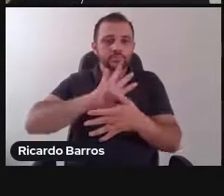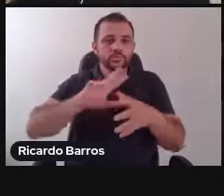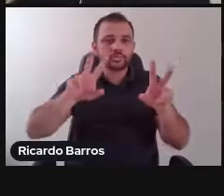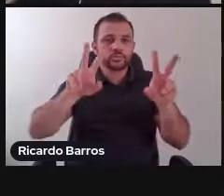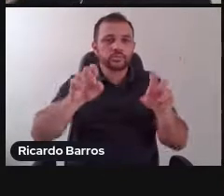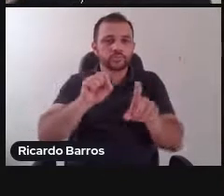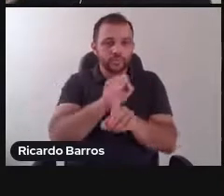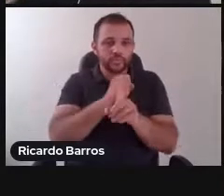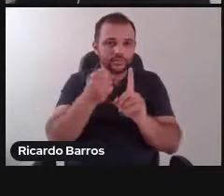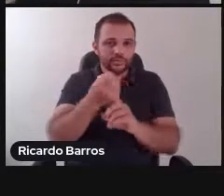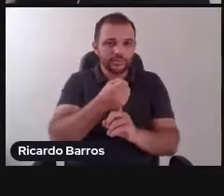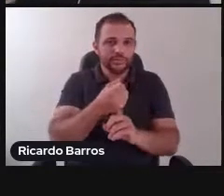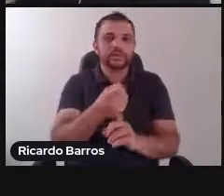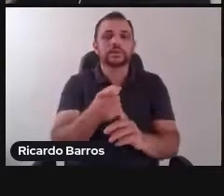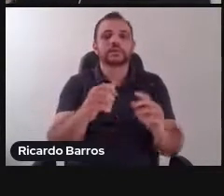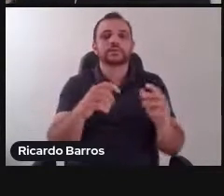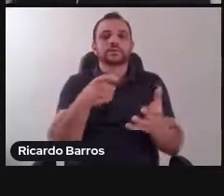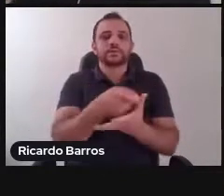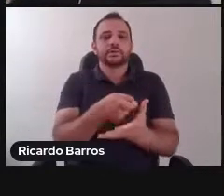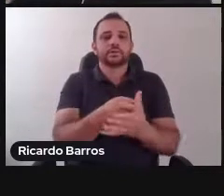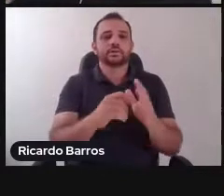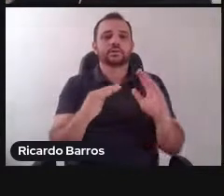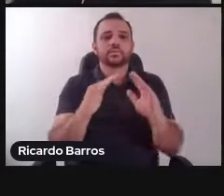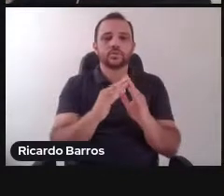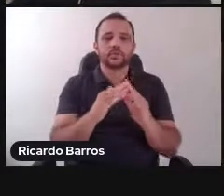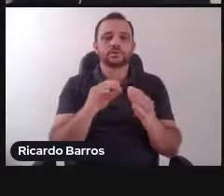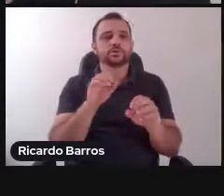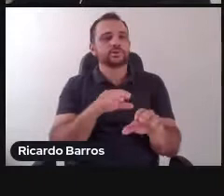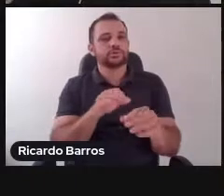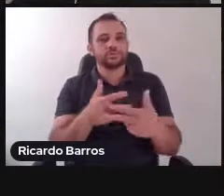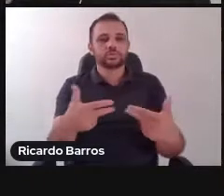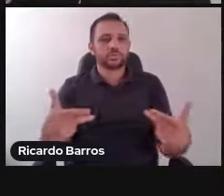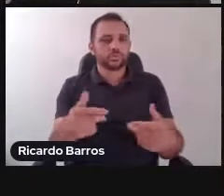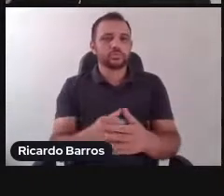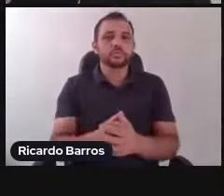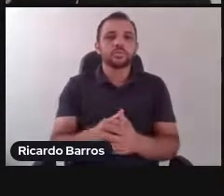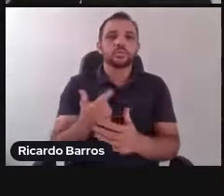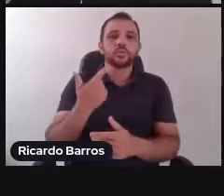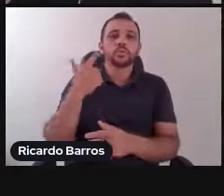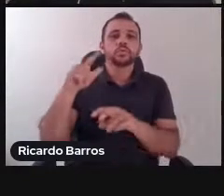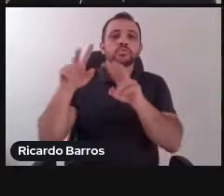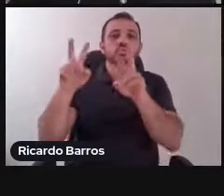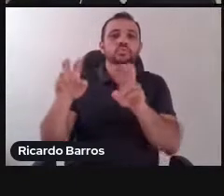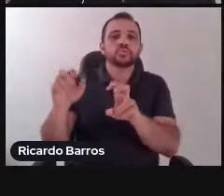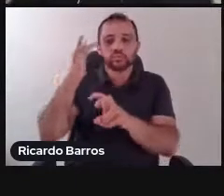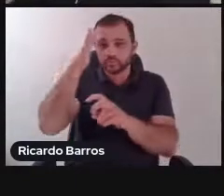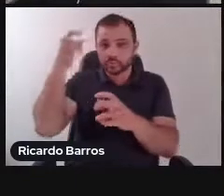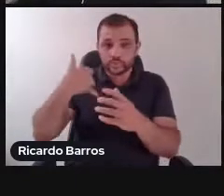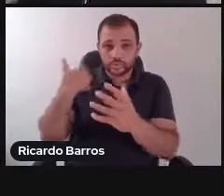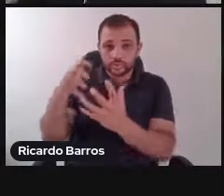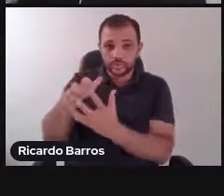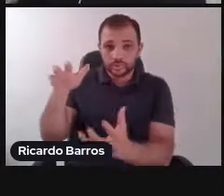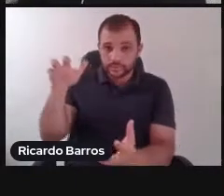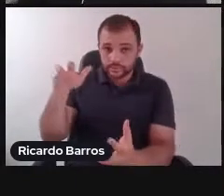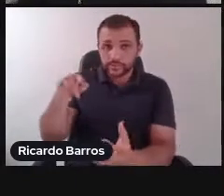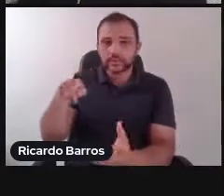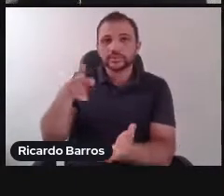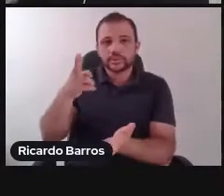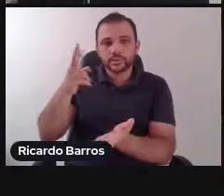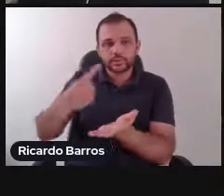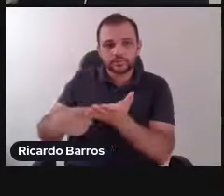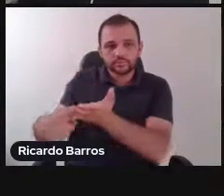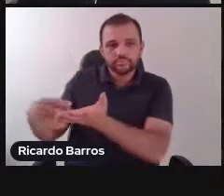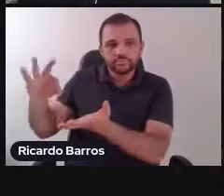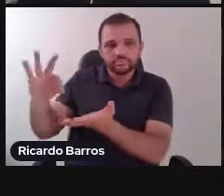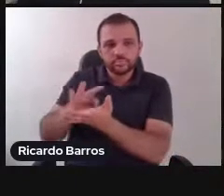convenção interamericana sobre a proteção das pessoas idosas, garantindo envelhecimento sadio e digno, né, também